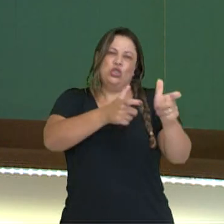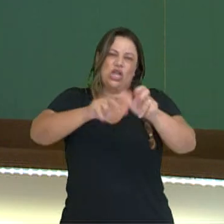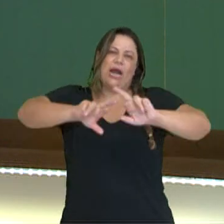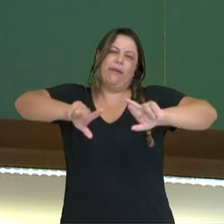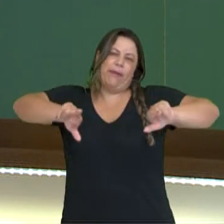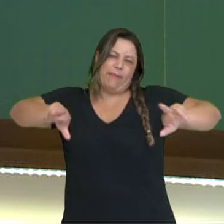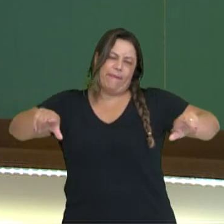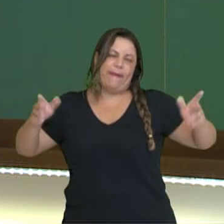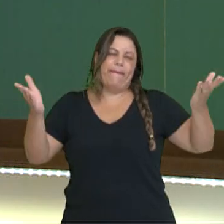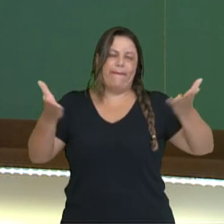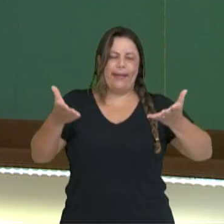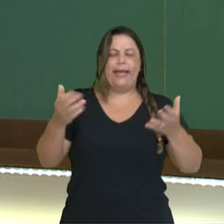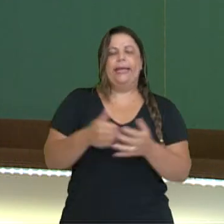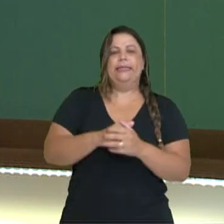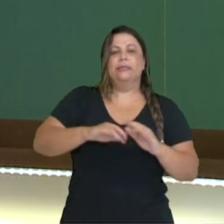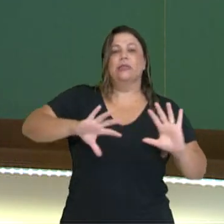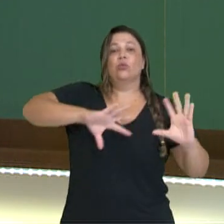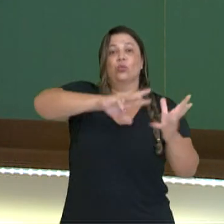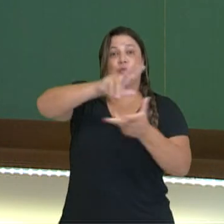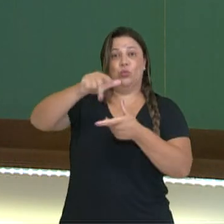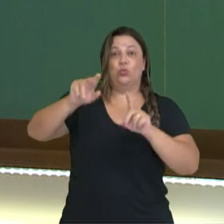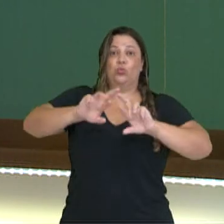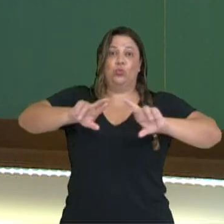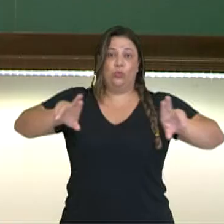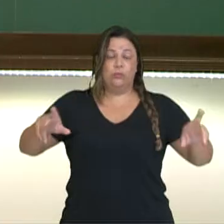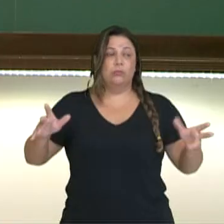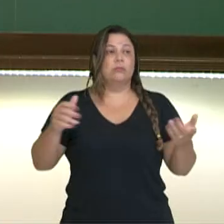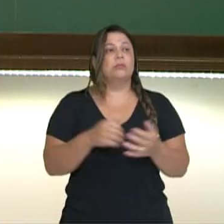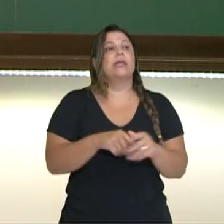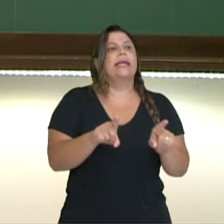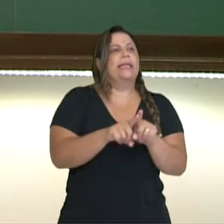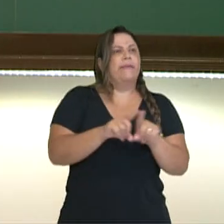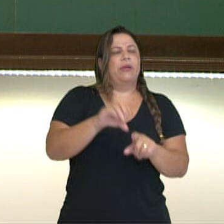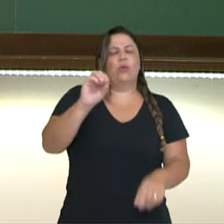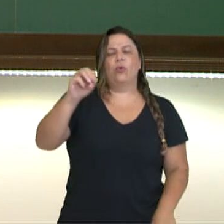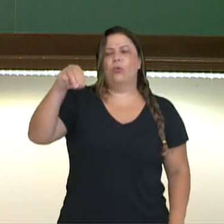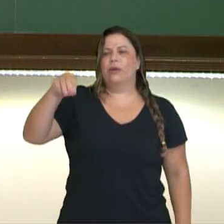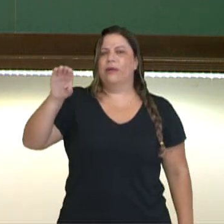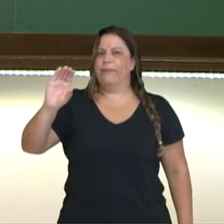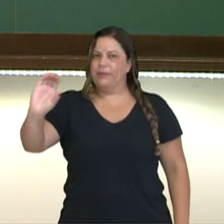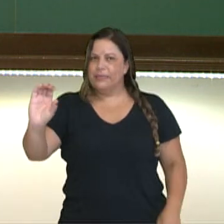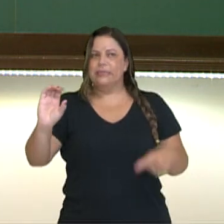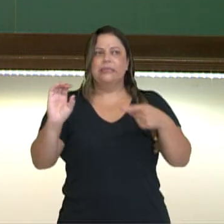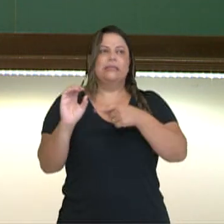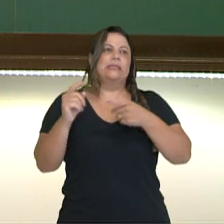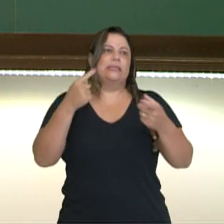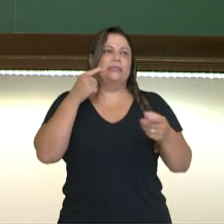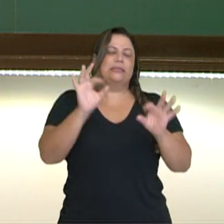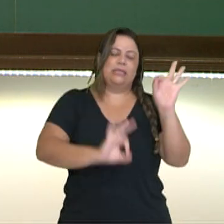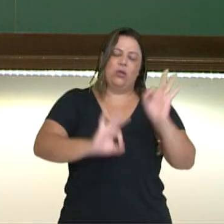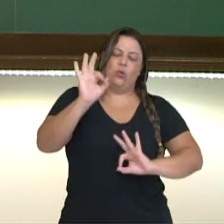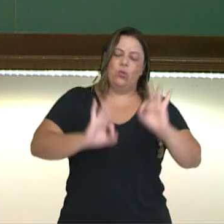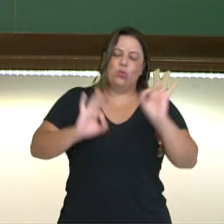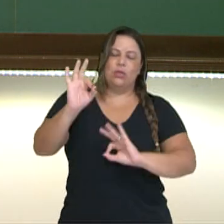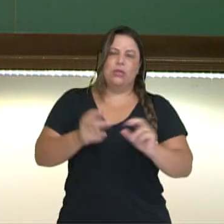estabelece no planeta todo. Nós também temos a Organização Mundial do Comércio, que estabelece uma regulamentação geral entre os países